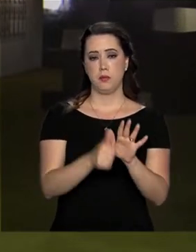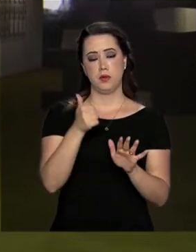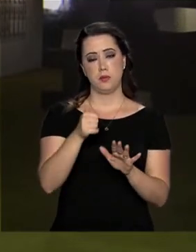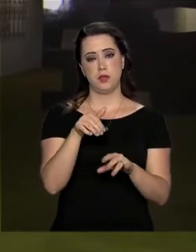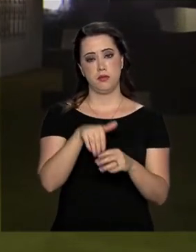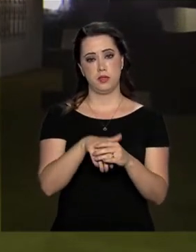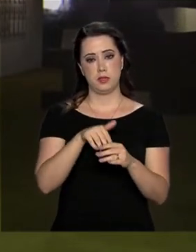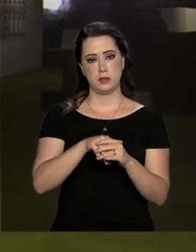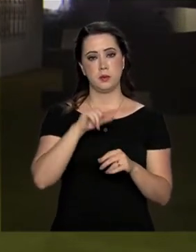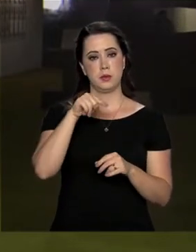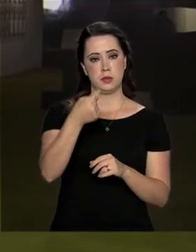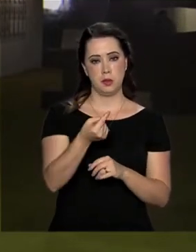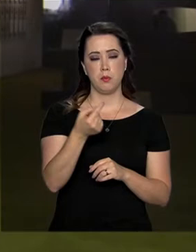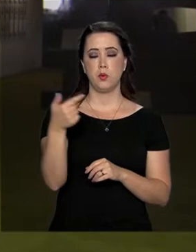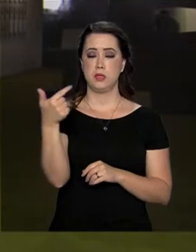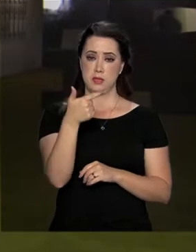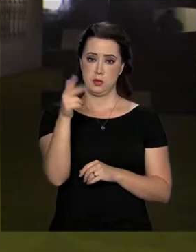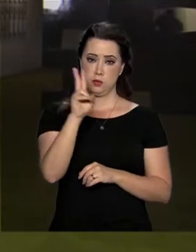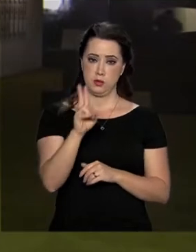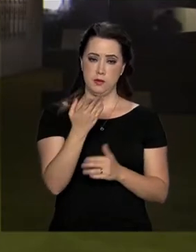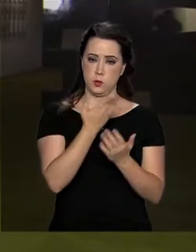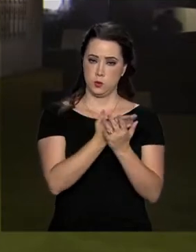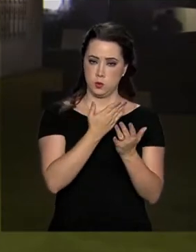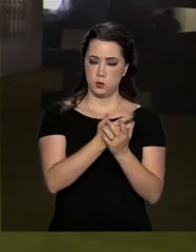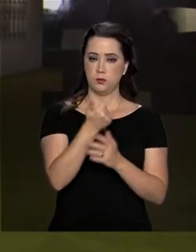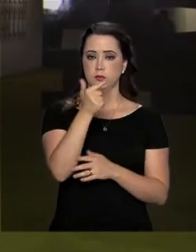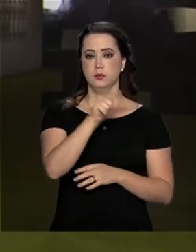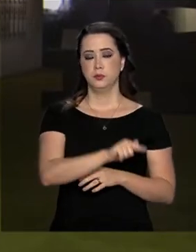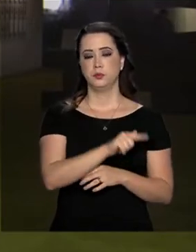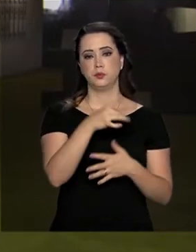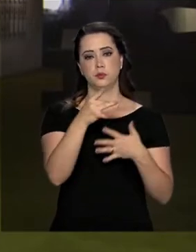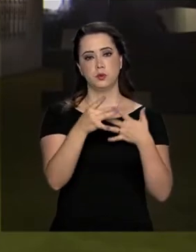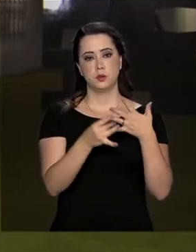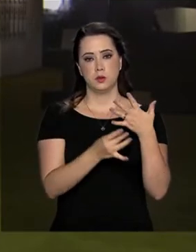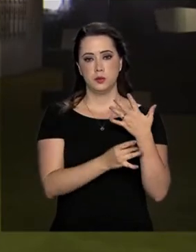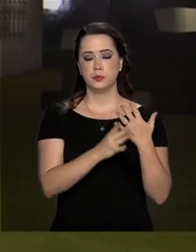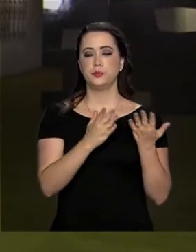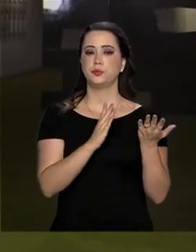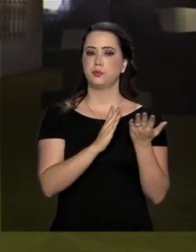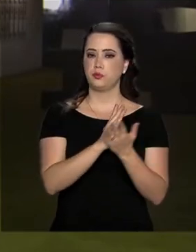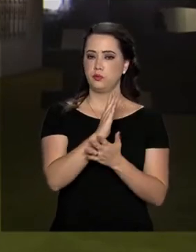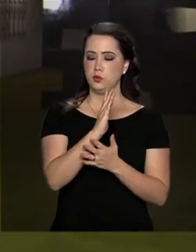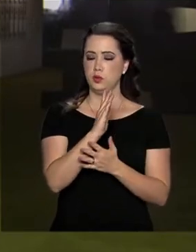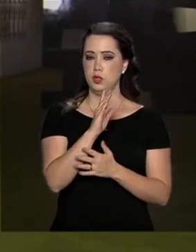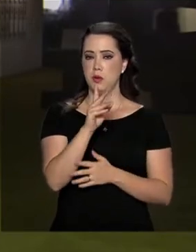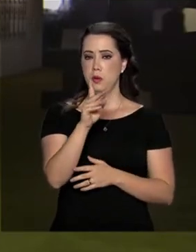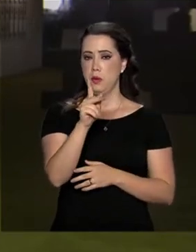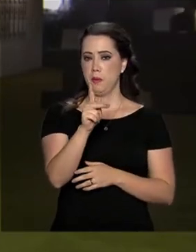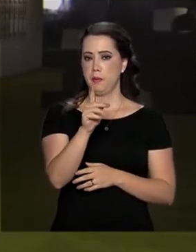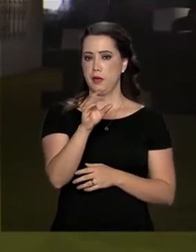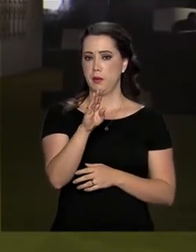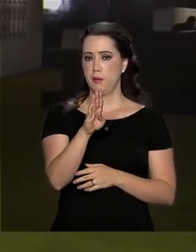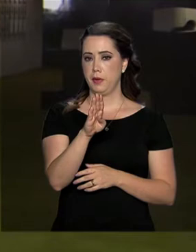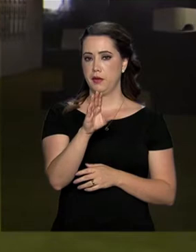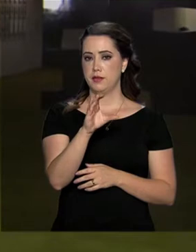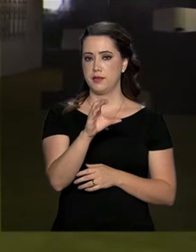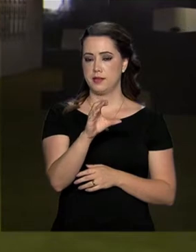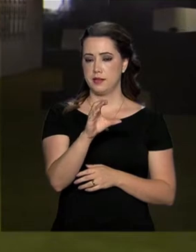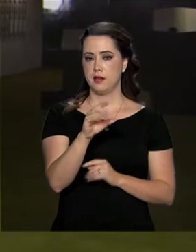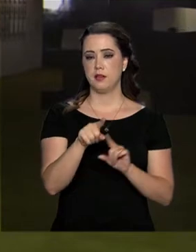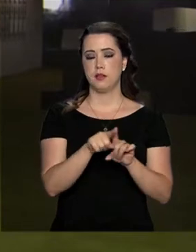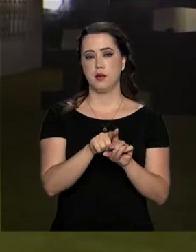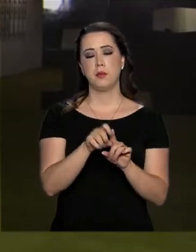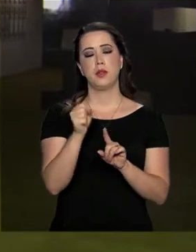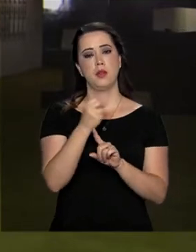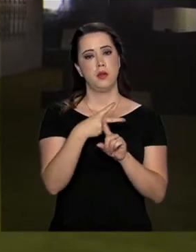segunda análise do texto no plenário. Entre os destaques em análise estão o benefício de prestação continuada, o BPC, a aposentadoria